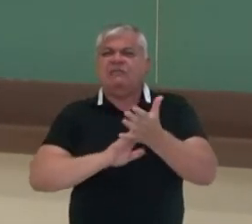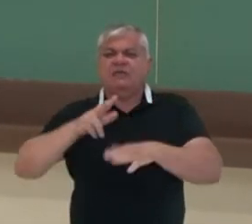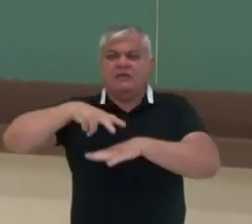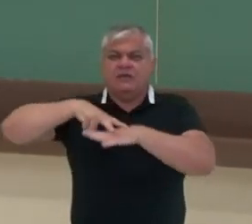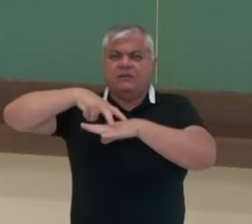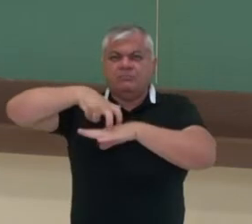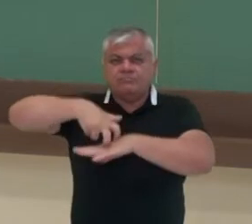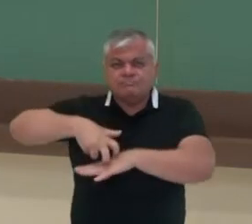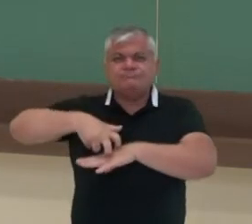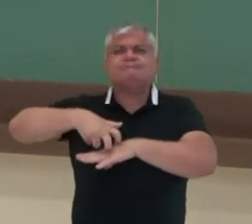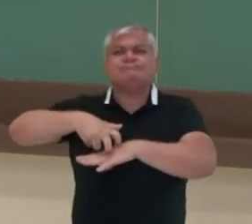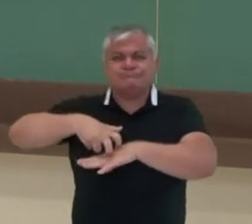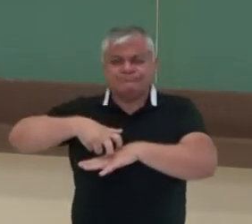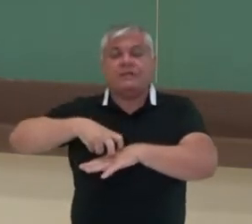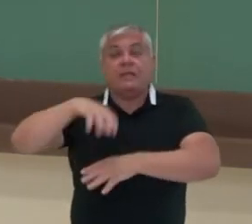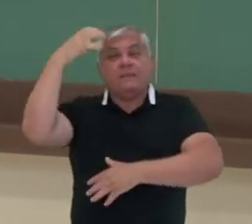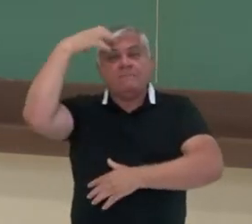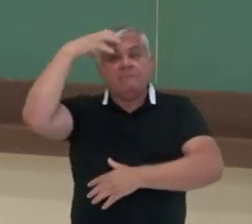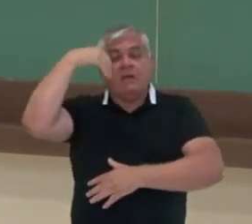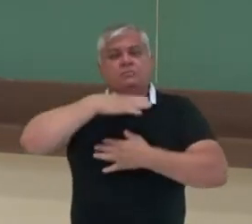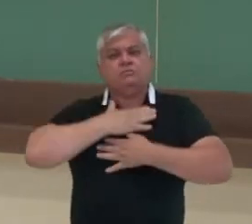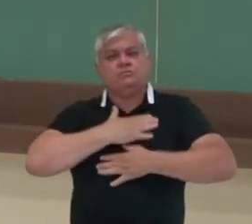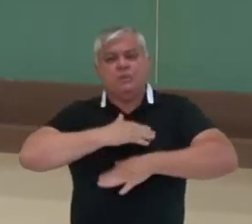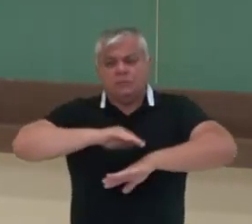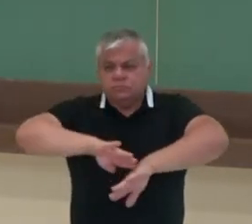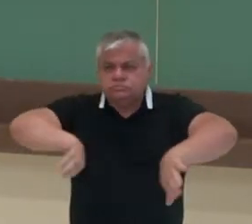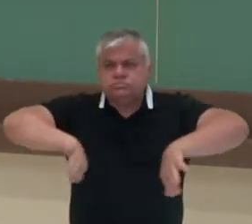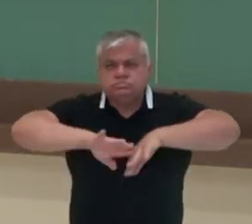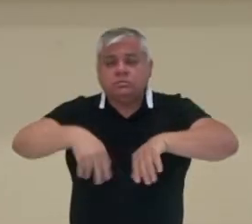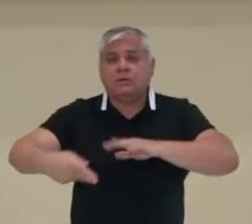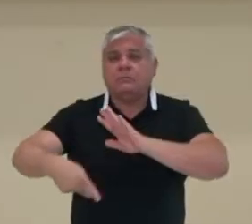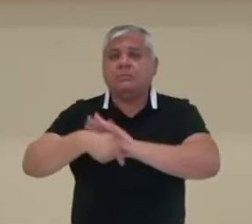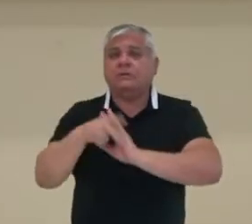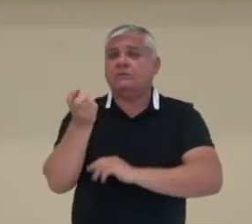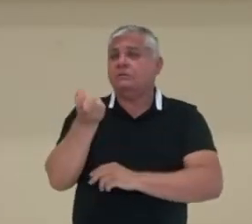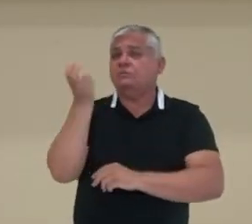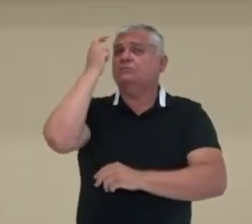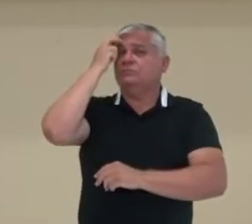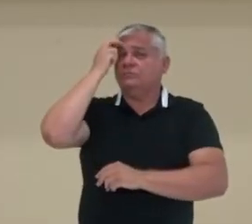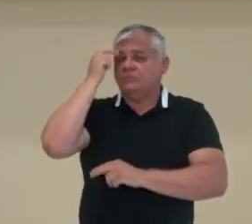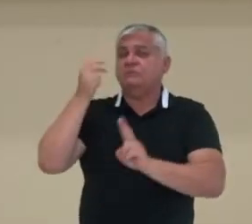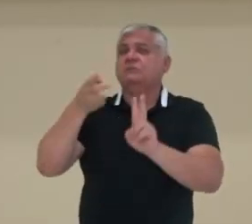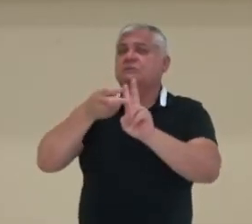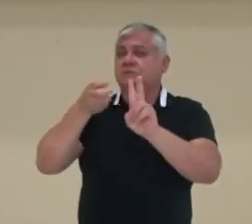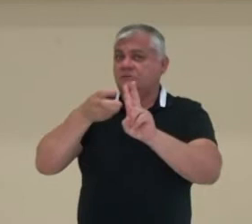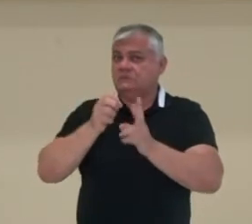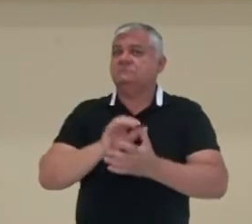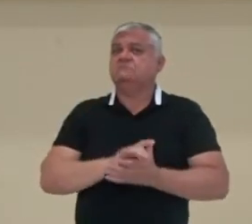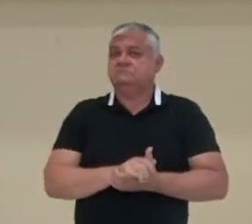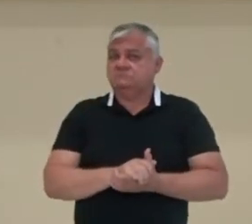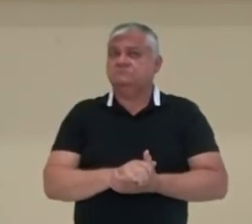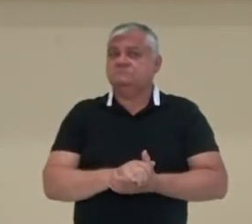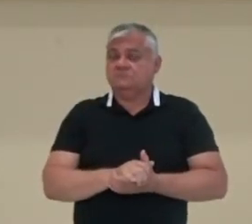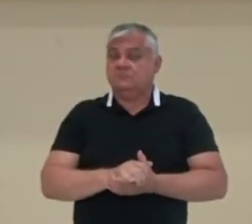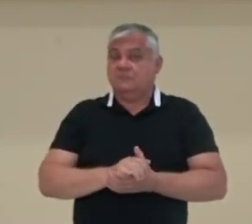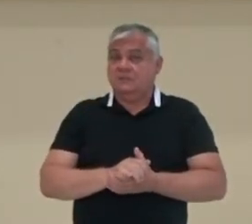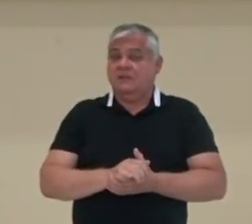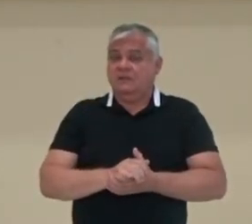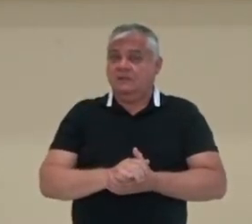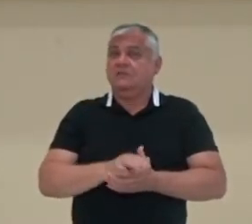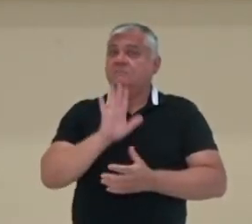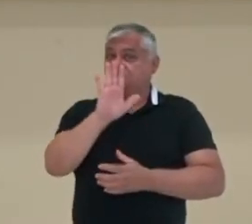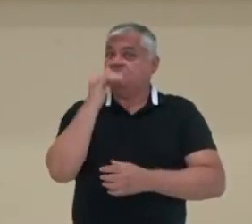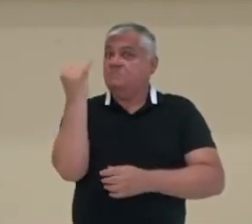tomar banho, são de origens indígenas. Aliás, importante discutir aqui, portugueses chegaram aqui em